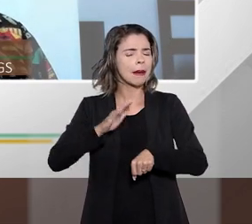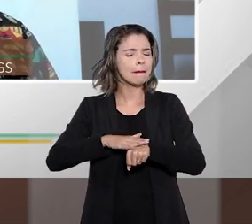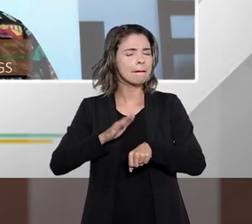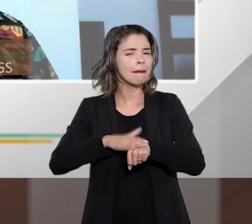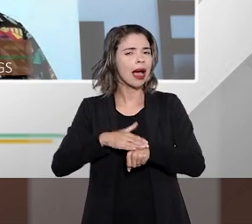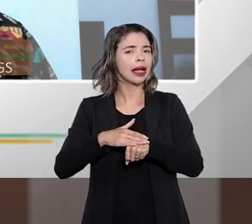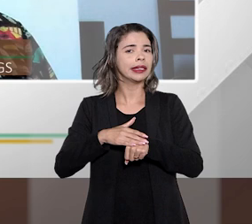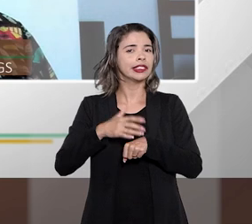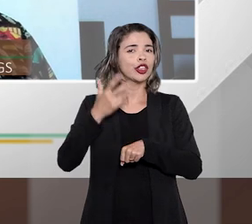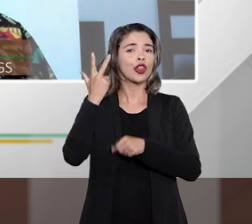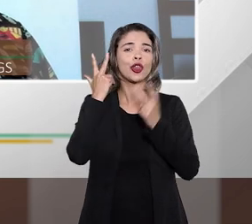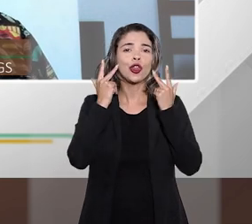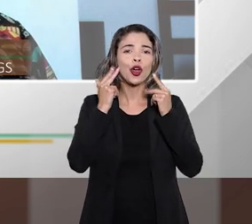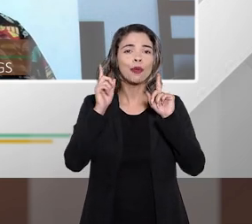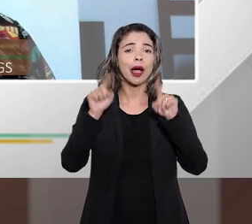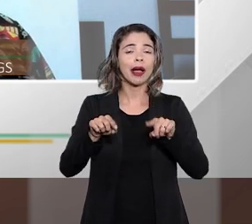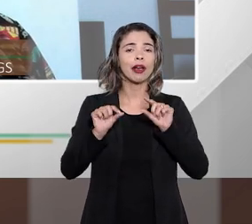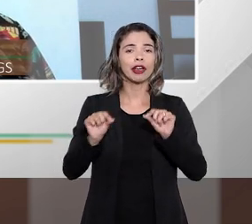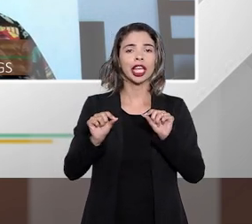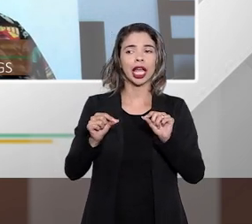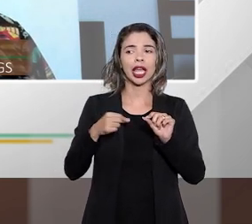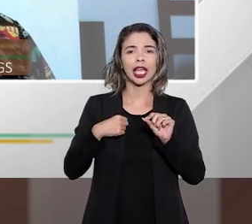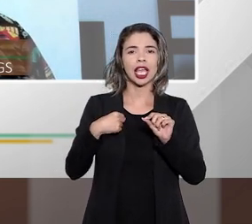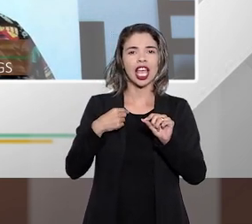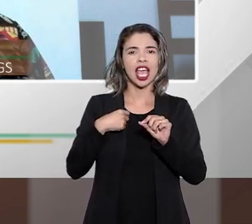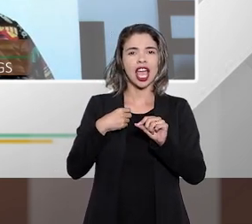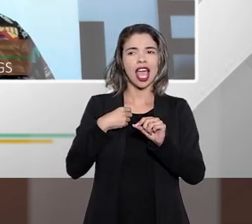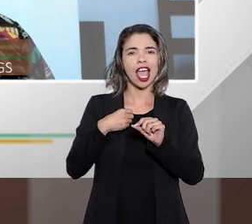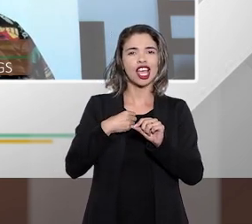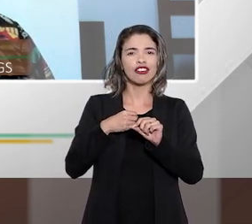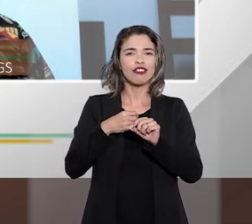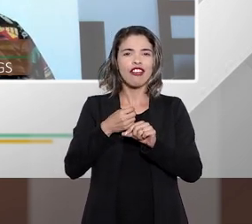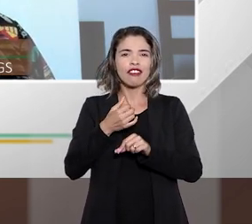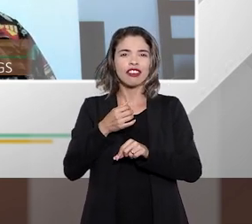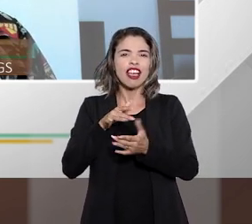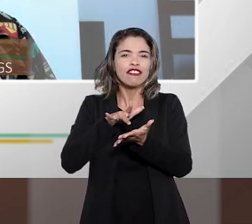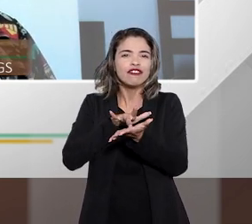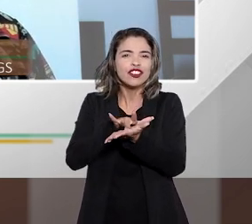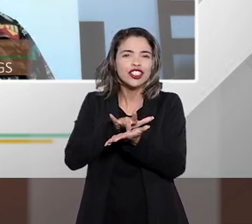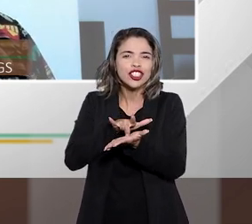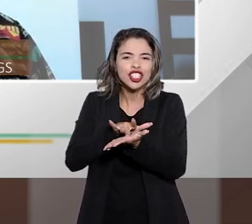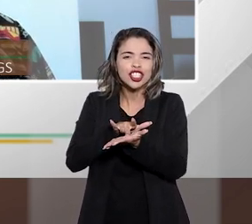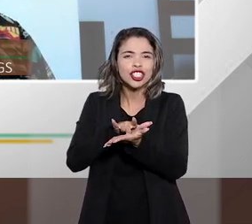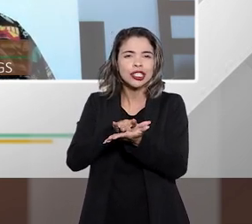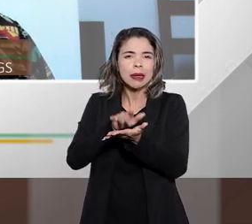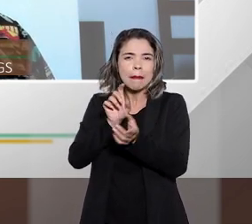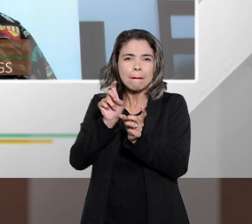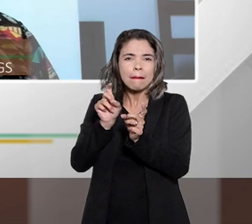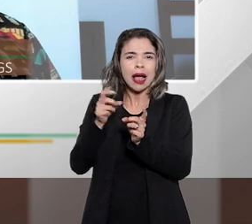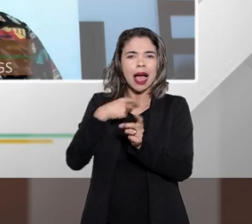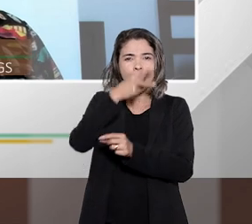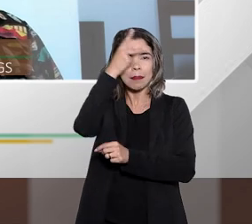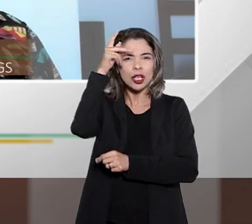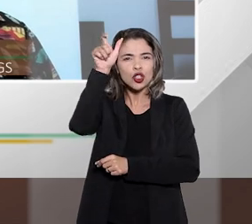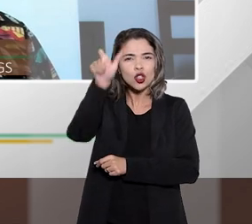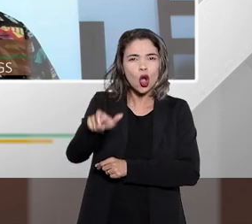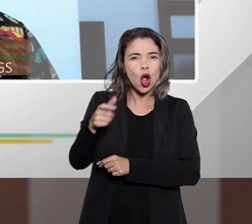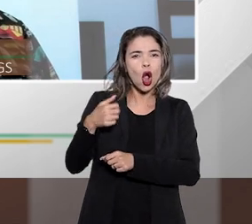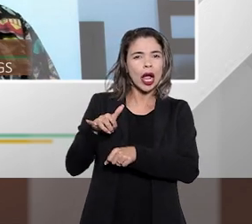comuns é justamente essa de iludir o consumidor e conceder crédito sem